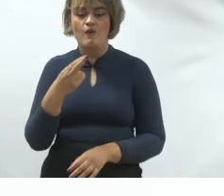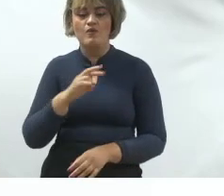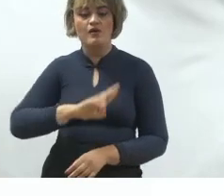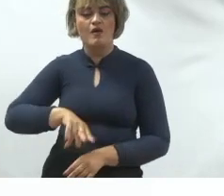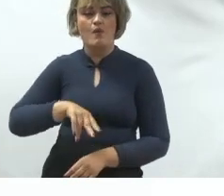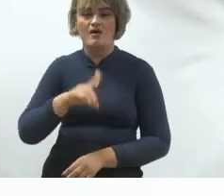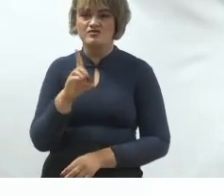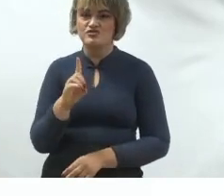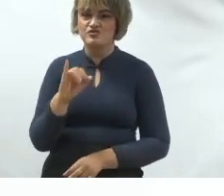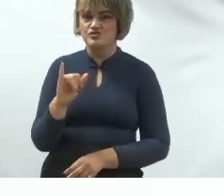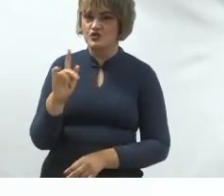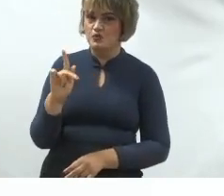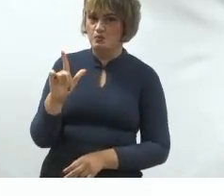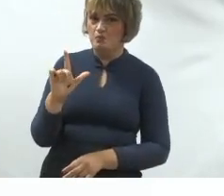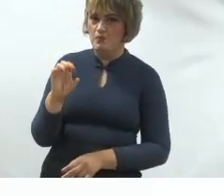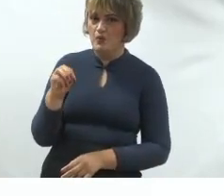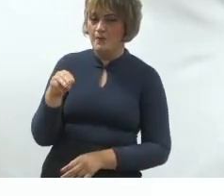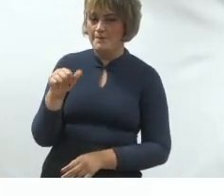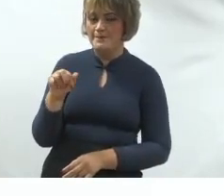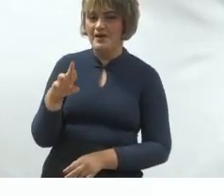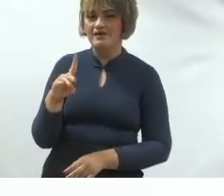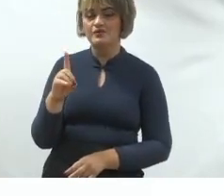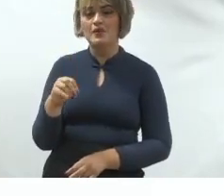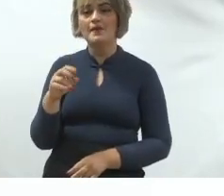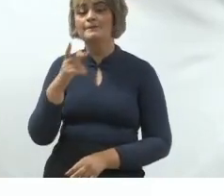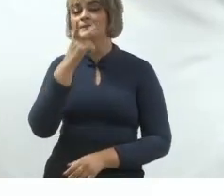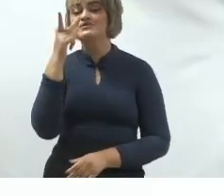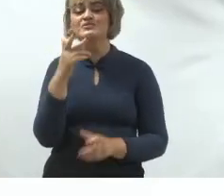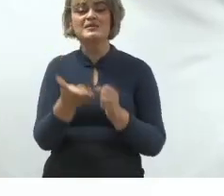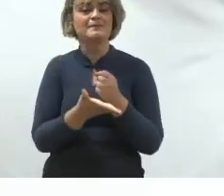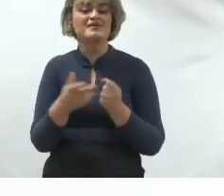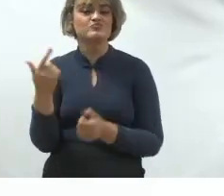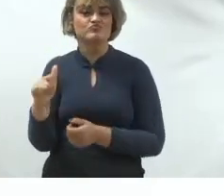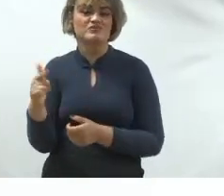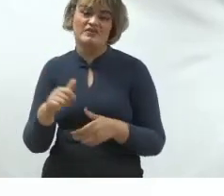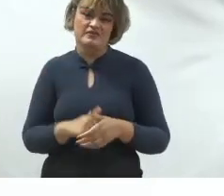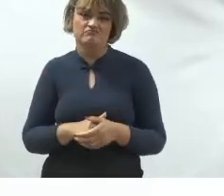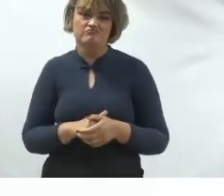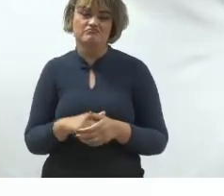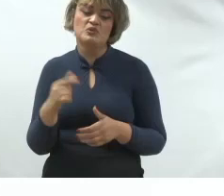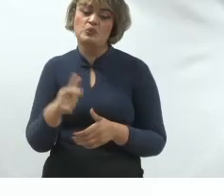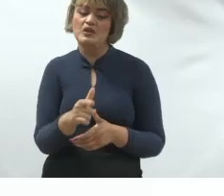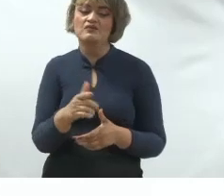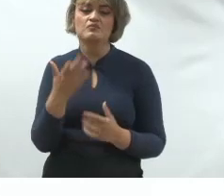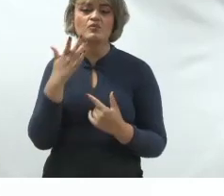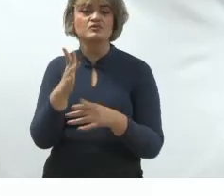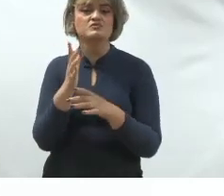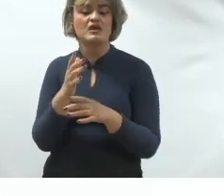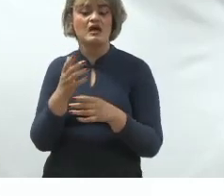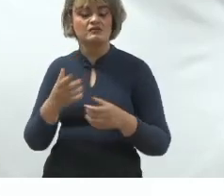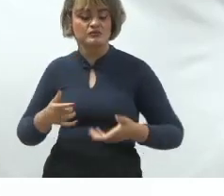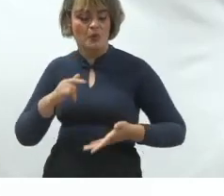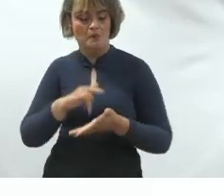são de pessoas que não cumpriram com coisas básicas como prestação de contas, entrega de documentação, seja, a